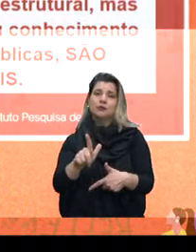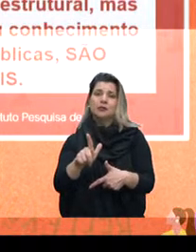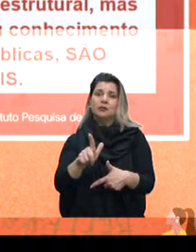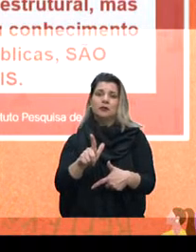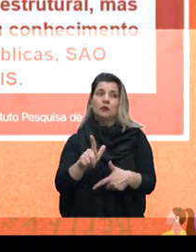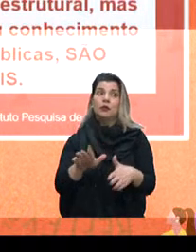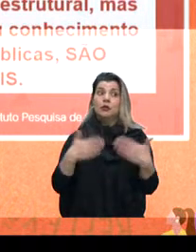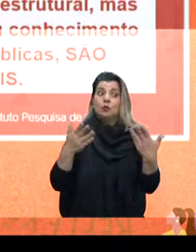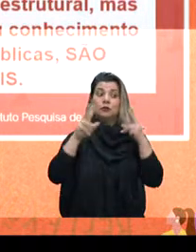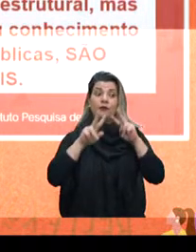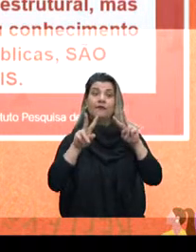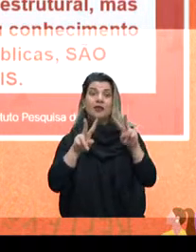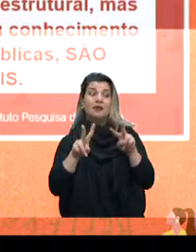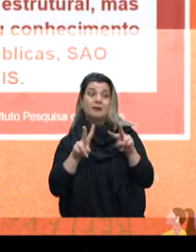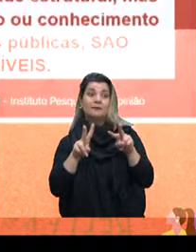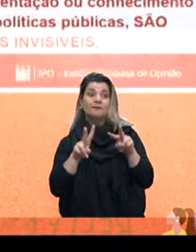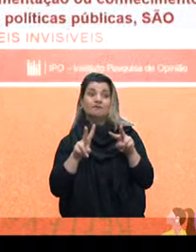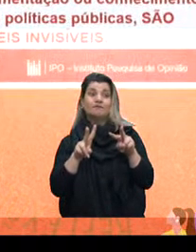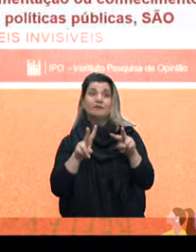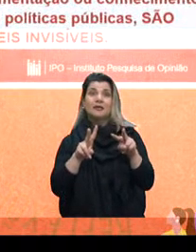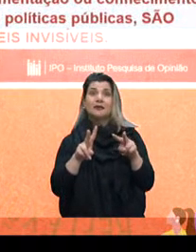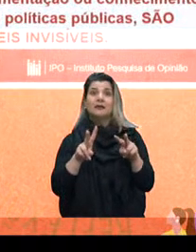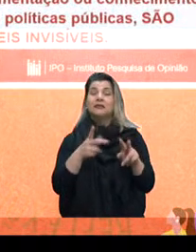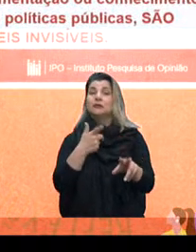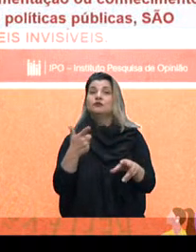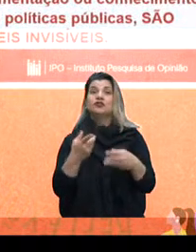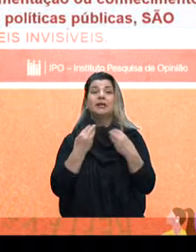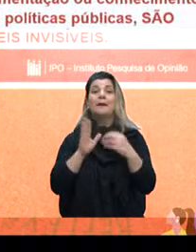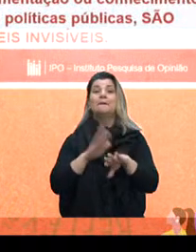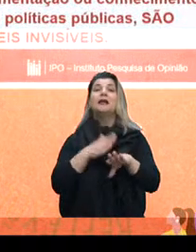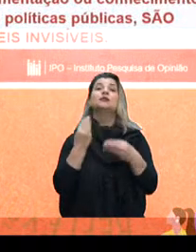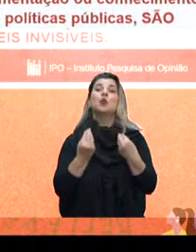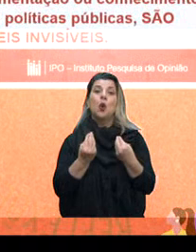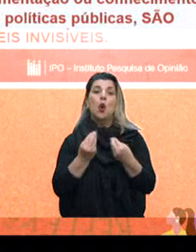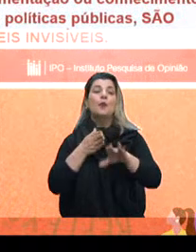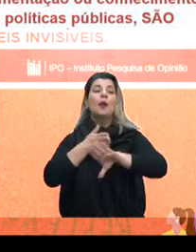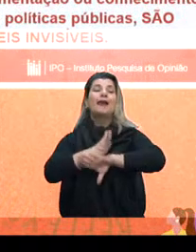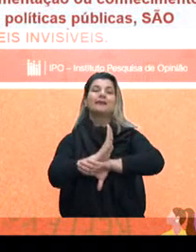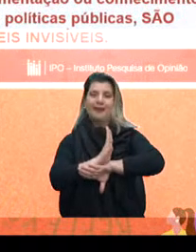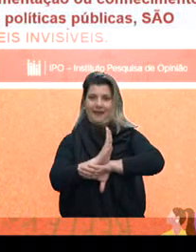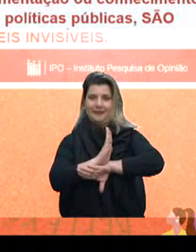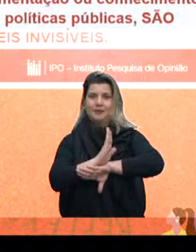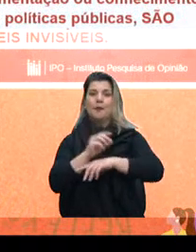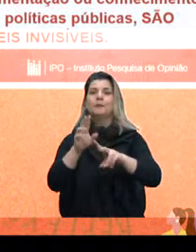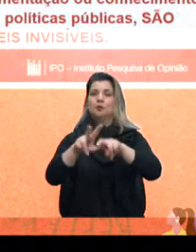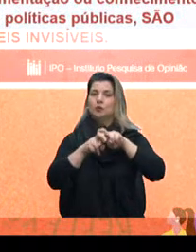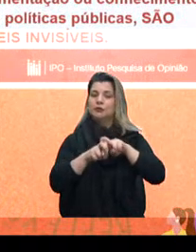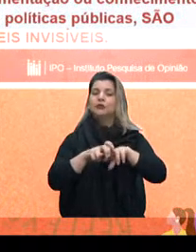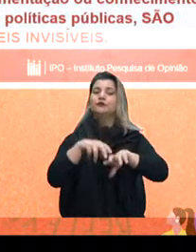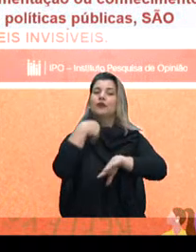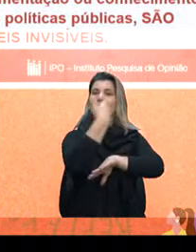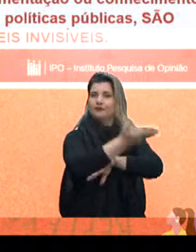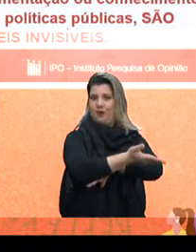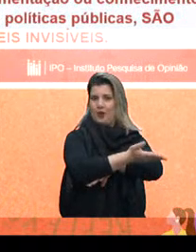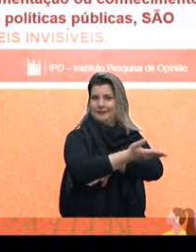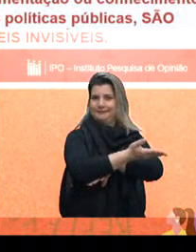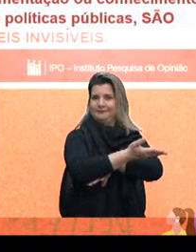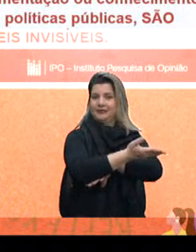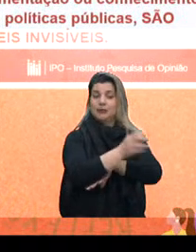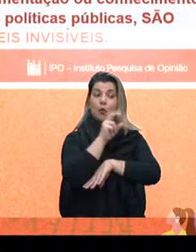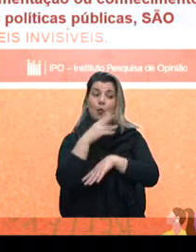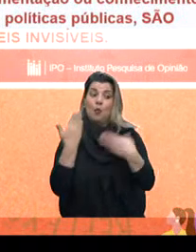quando viram, eles não estavam mais aptos a ingressar no programa do governo federal. Por isso que eles ficam de fora. Então, quando olhamos esses